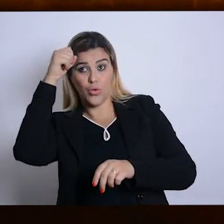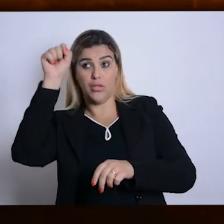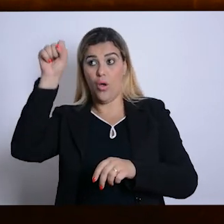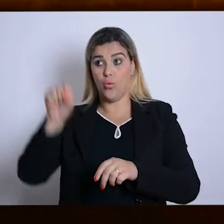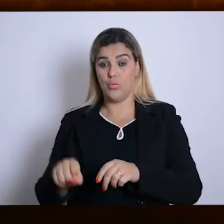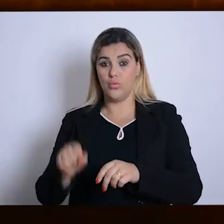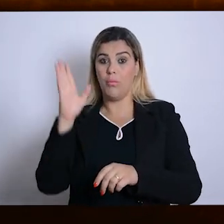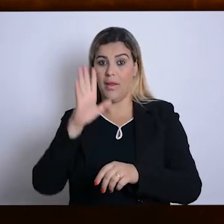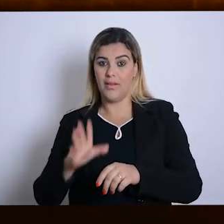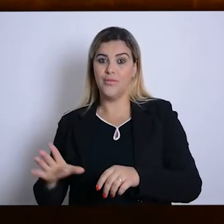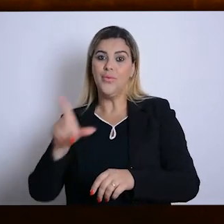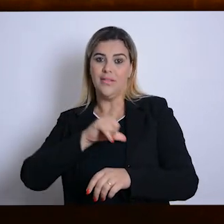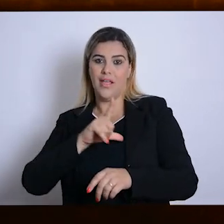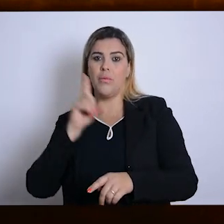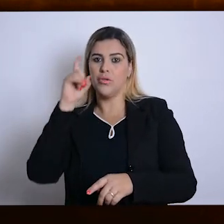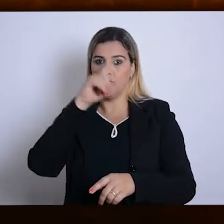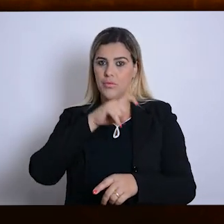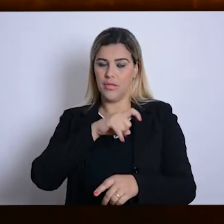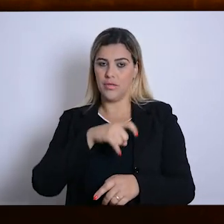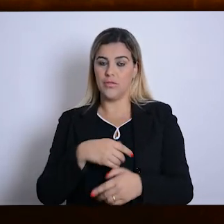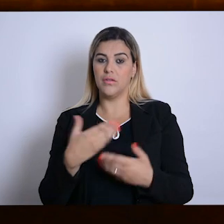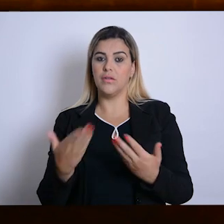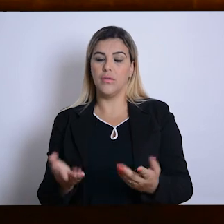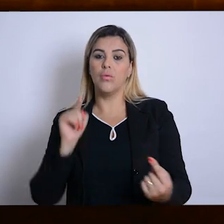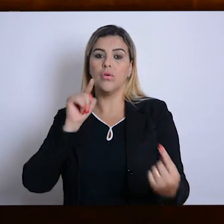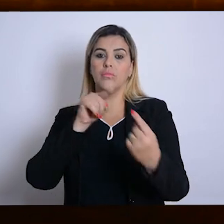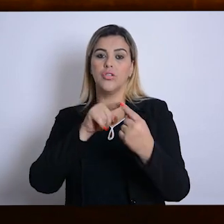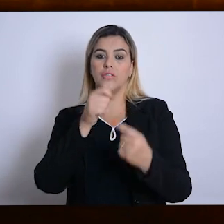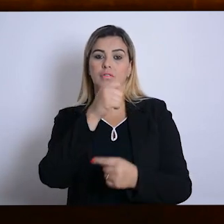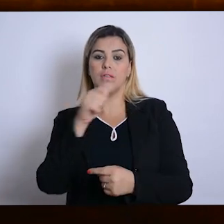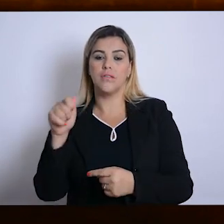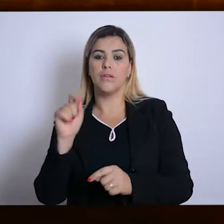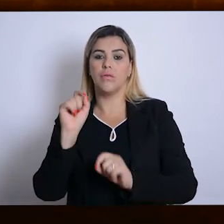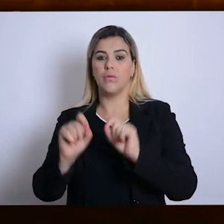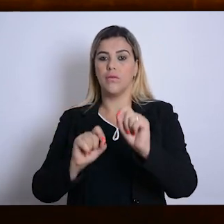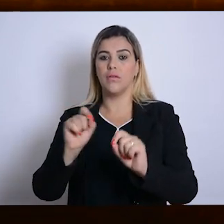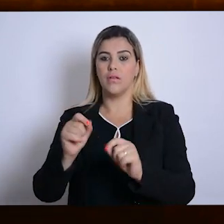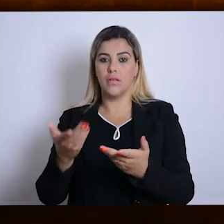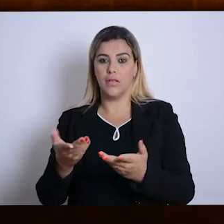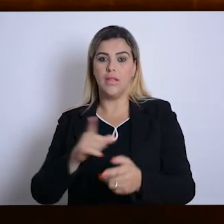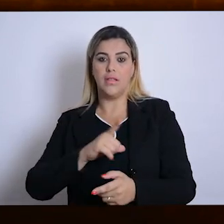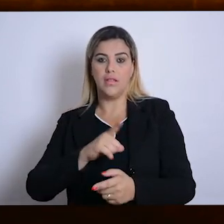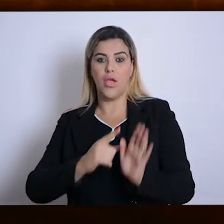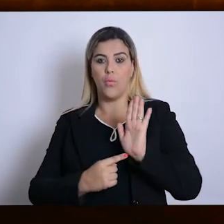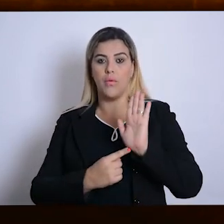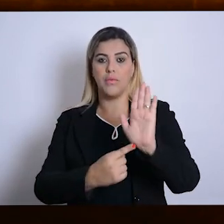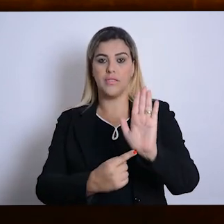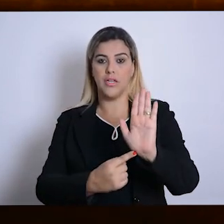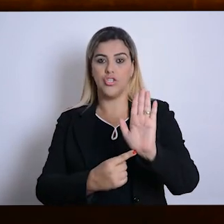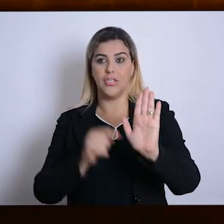tem um impacto importante. Mas o objetivo da associação era realmente esse, ter uma representatividade nacional